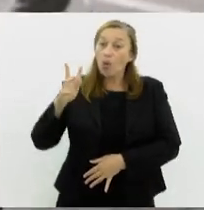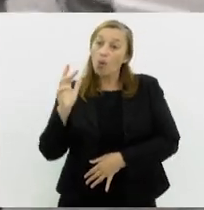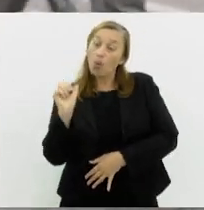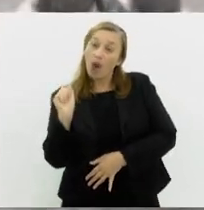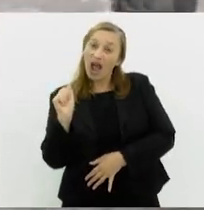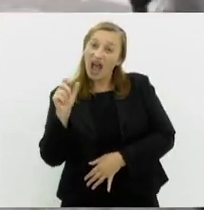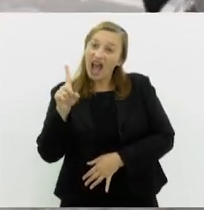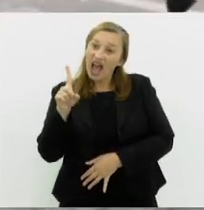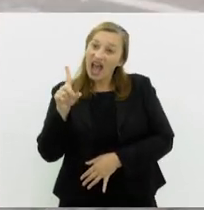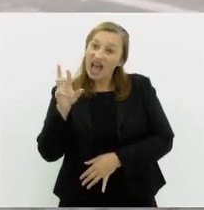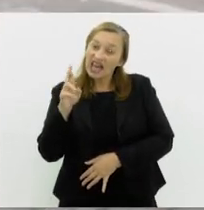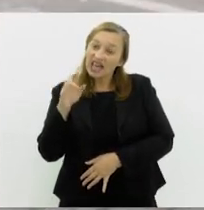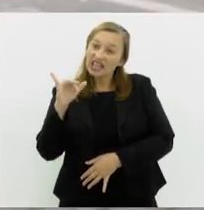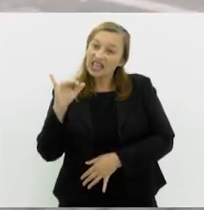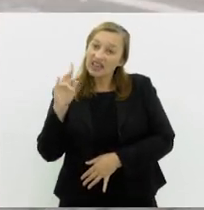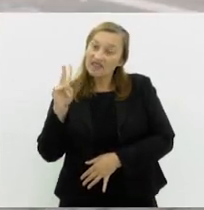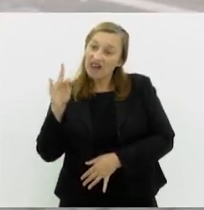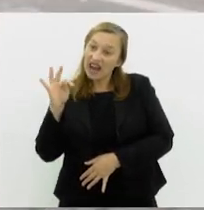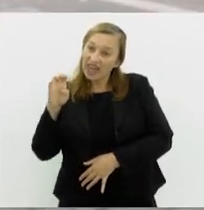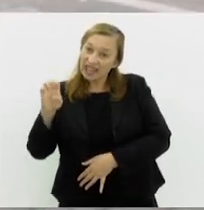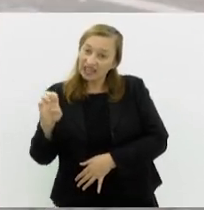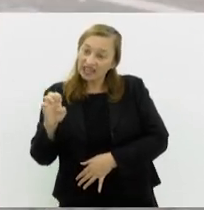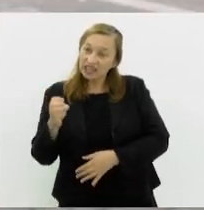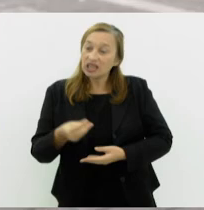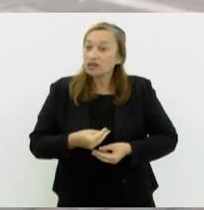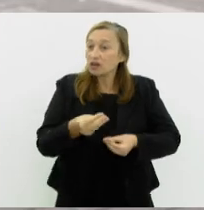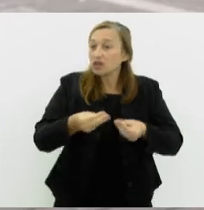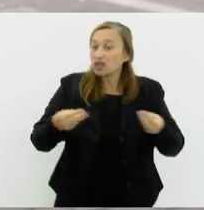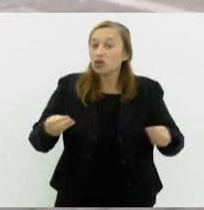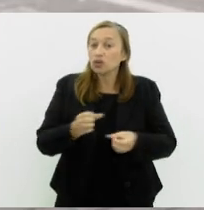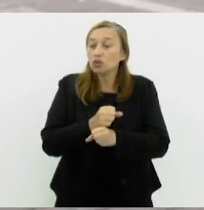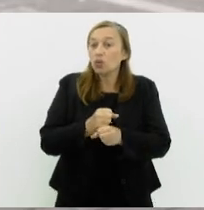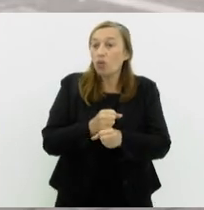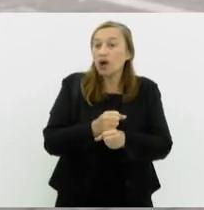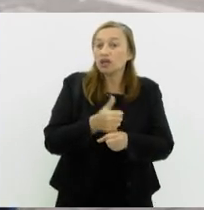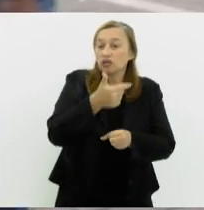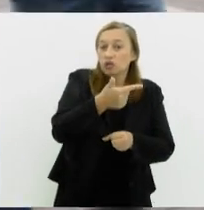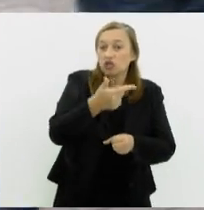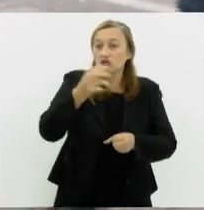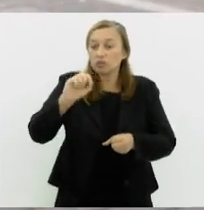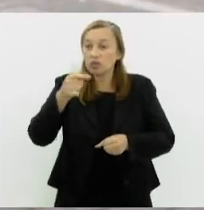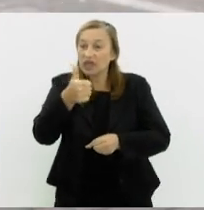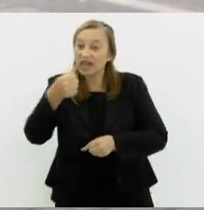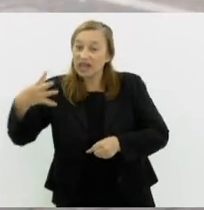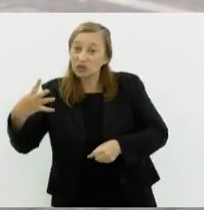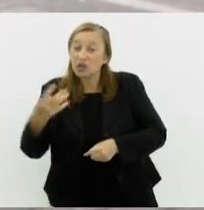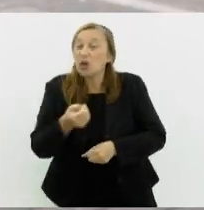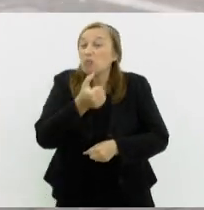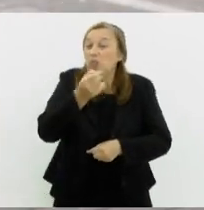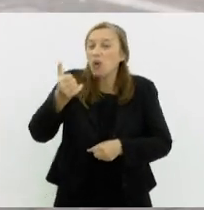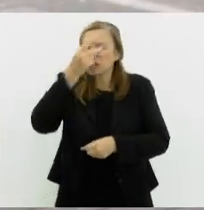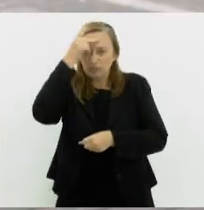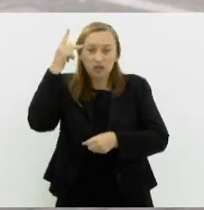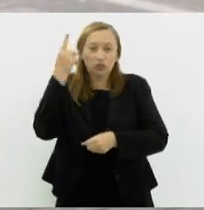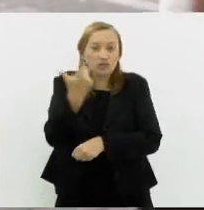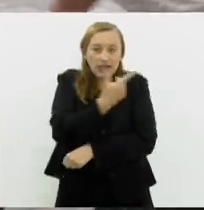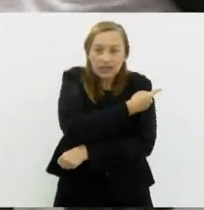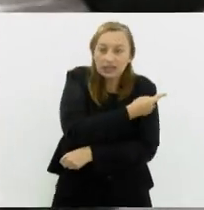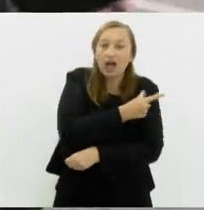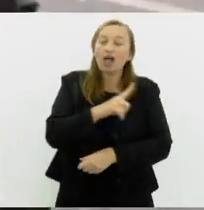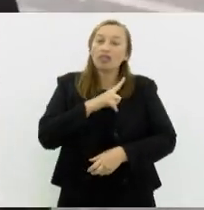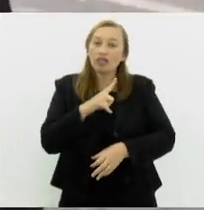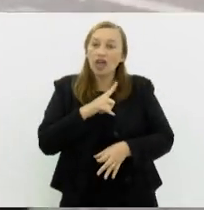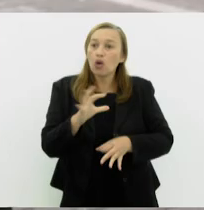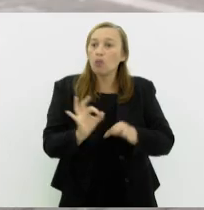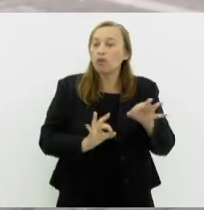disponibilizada desde 2014, mas ainda a cobertura vacinal é um pouquinho abaixo do que a gente esperava. Existe um programa